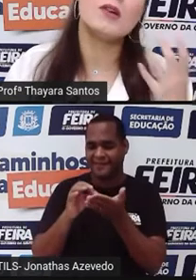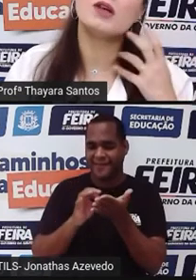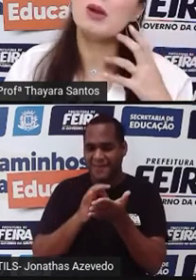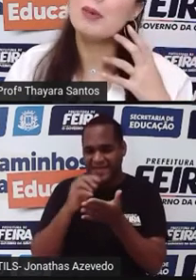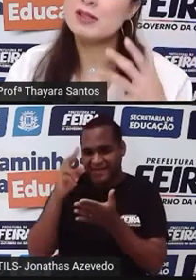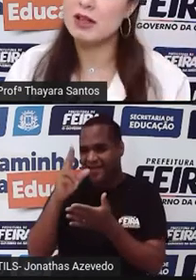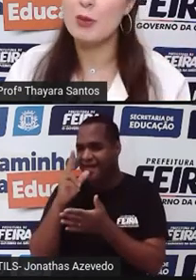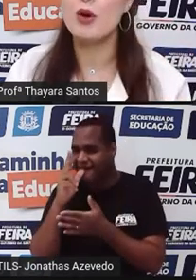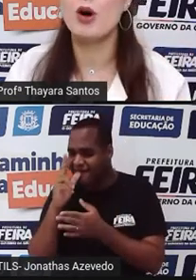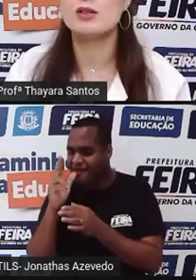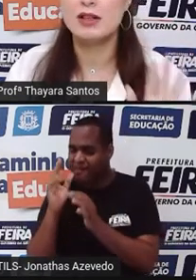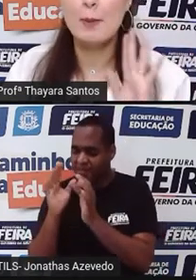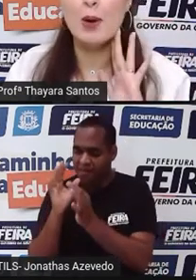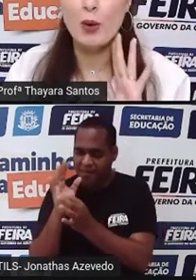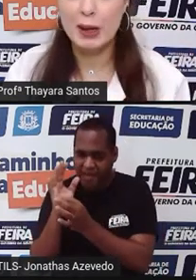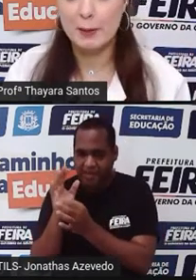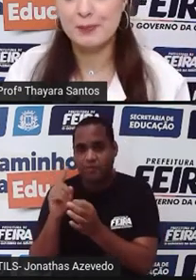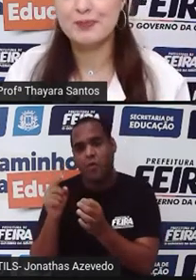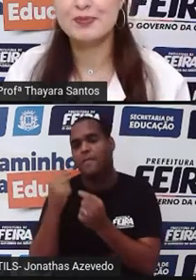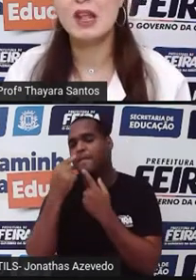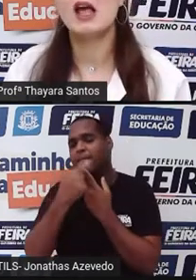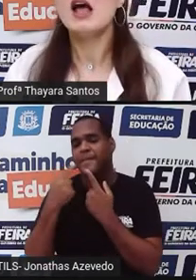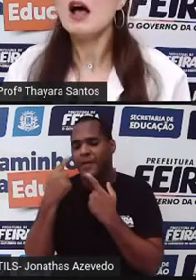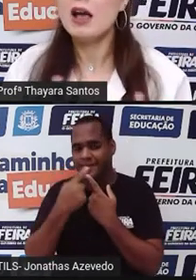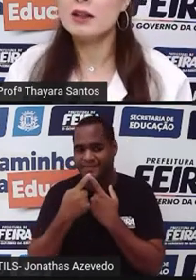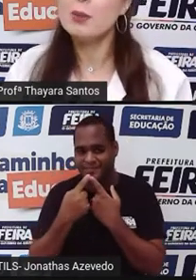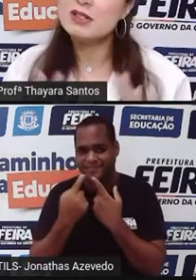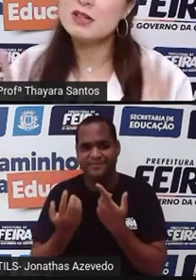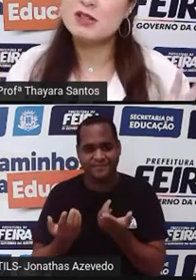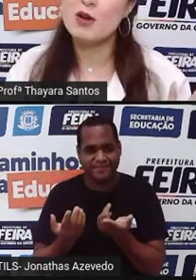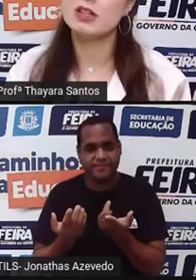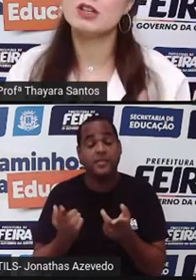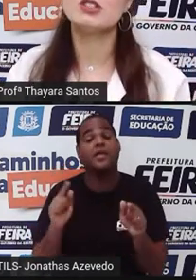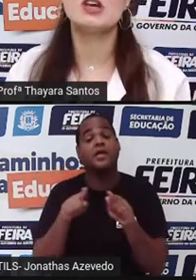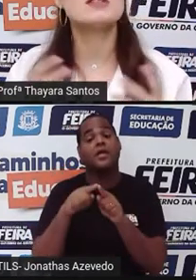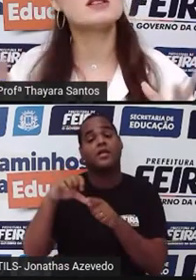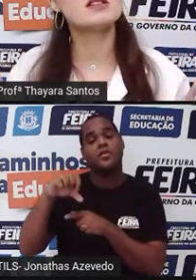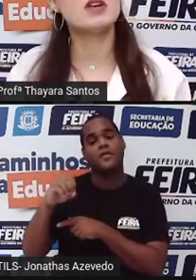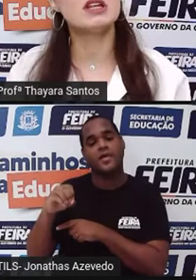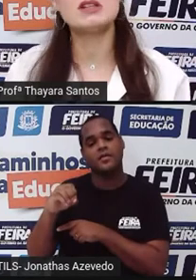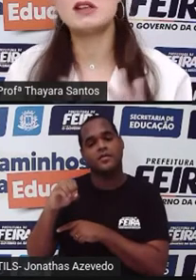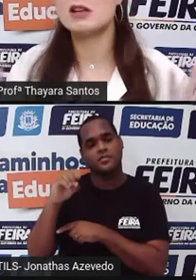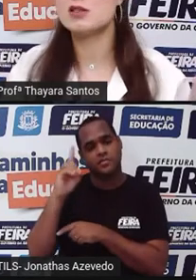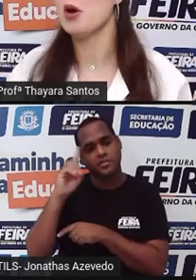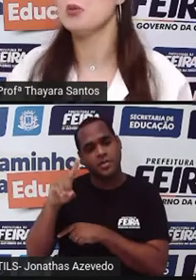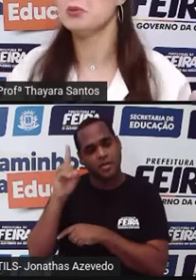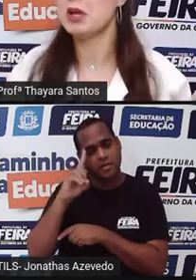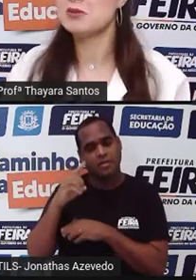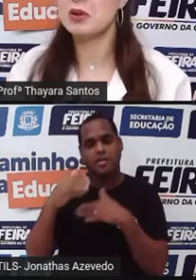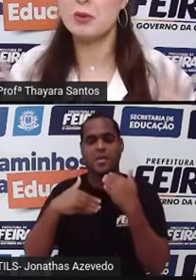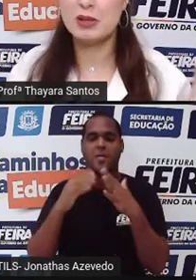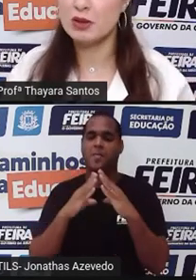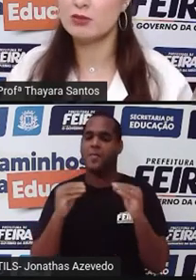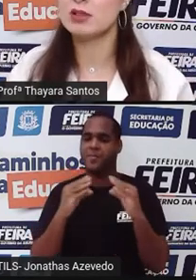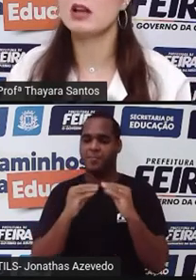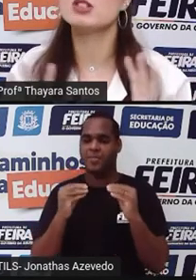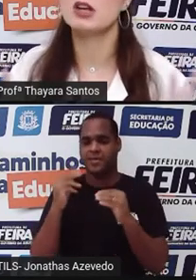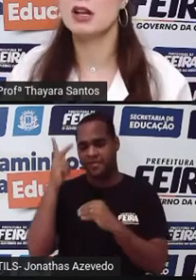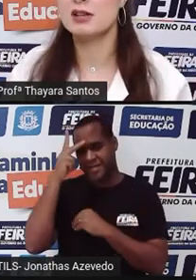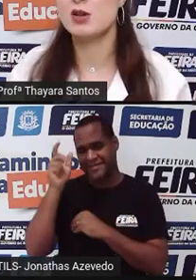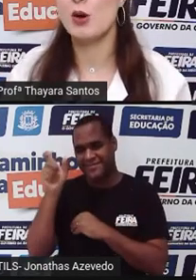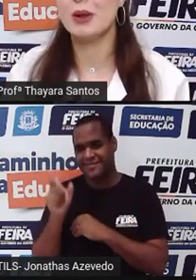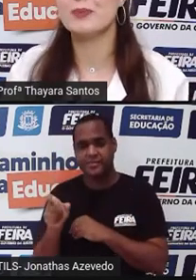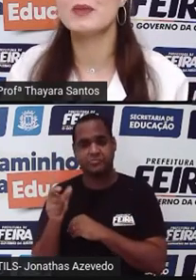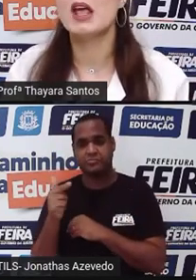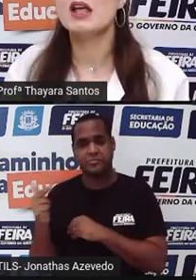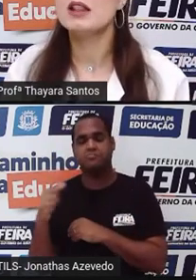genital e também pode ser na mucosa da boca. Aí depois desses 90 dias, essas feridas, elas somem, mesmo que a pessoa não trate,